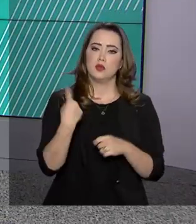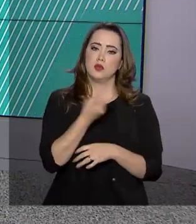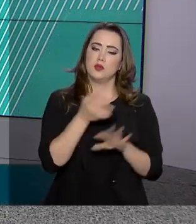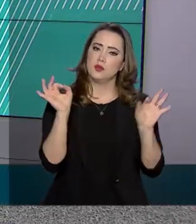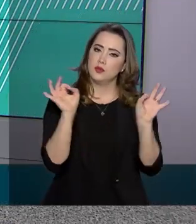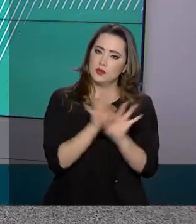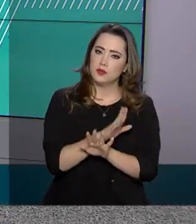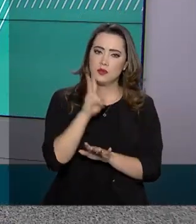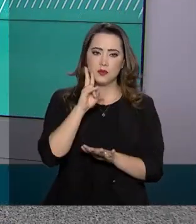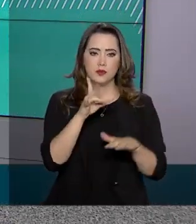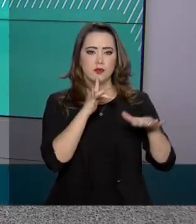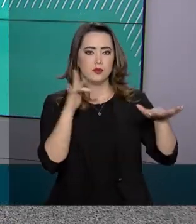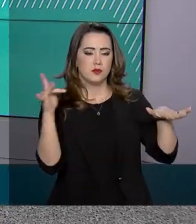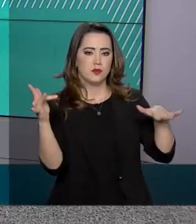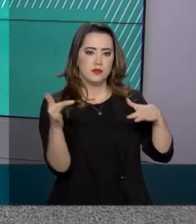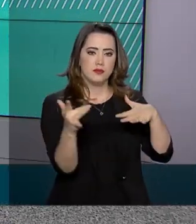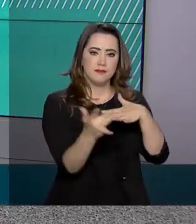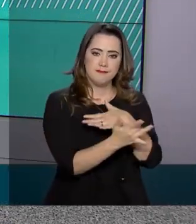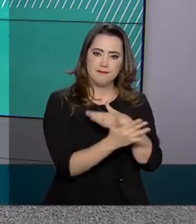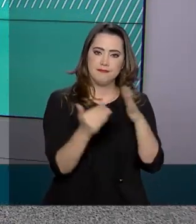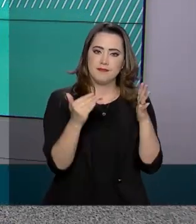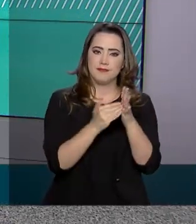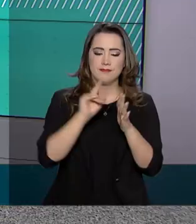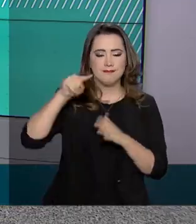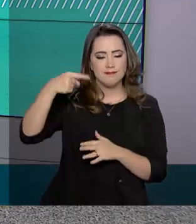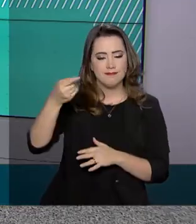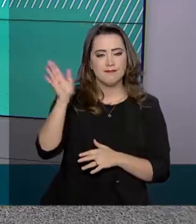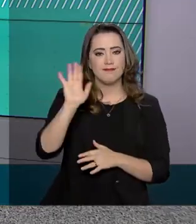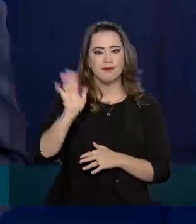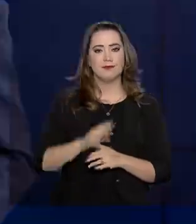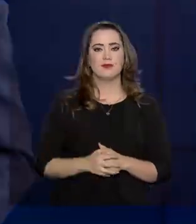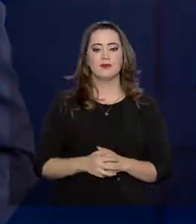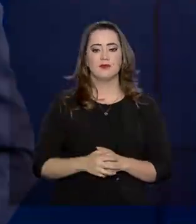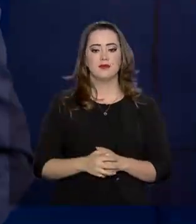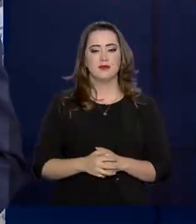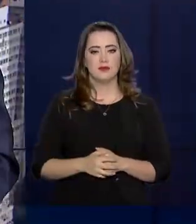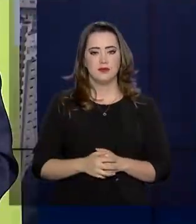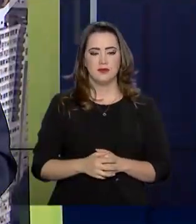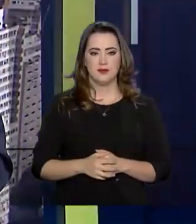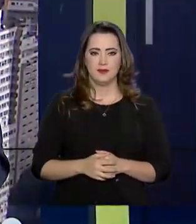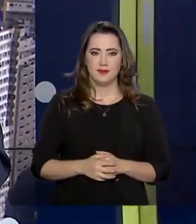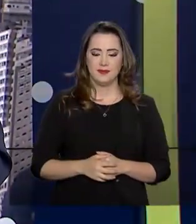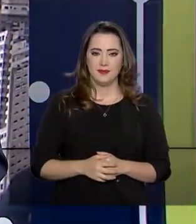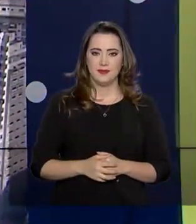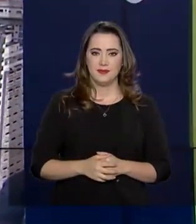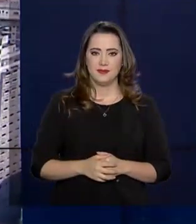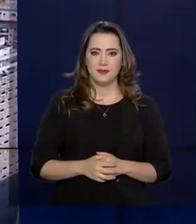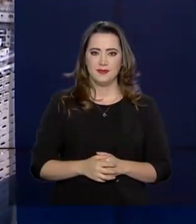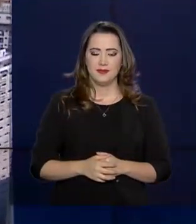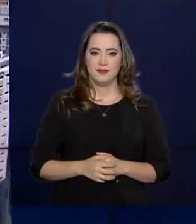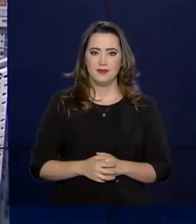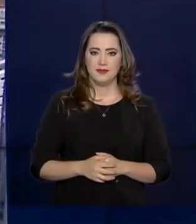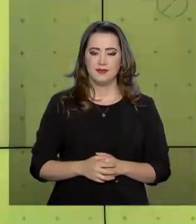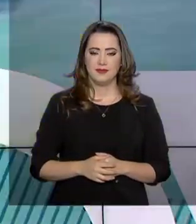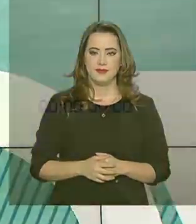por aqui. Continue nos acompanhando também pelas redes sociais. Nos vemos na próxima edição. Até lá.